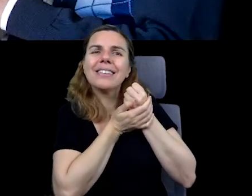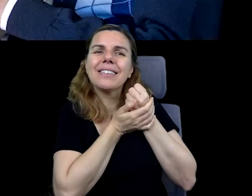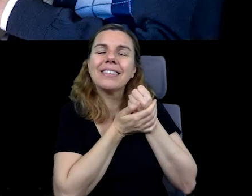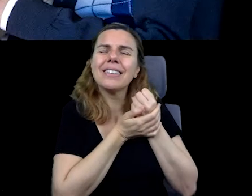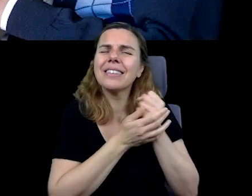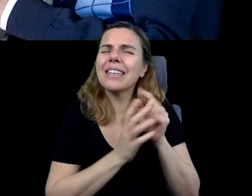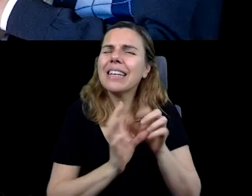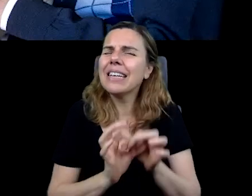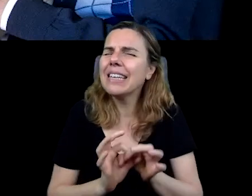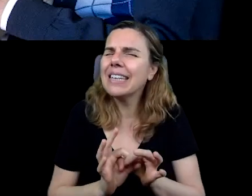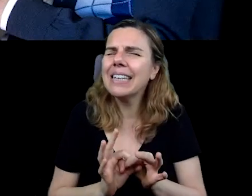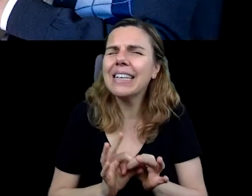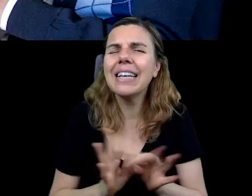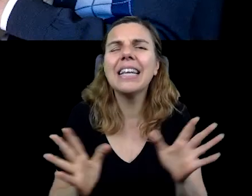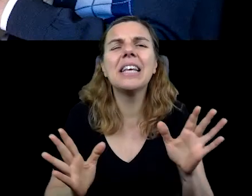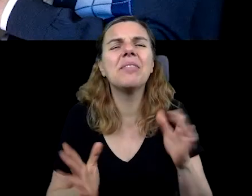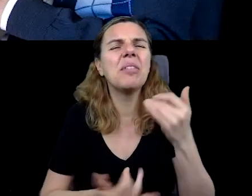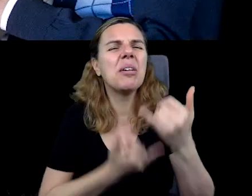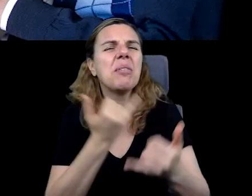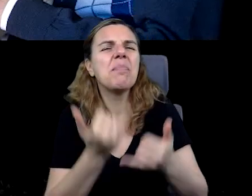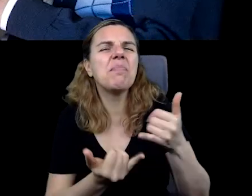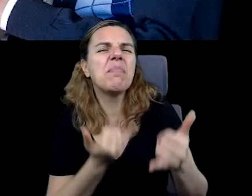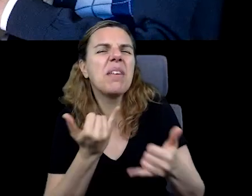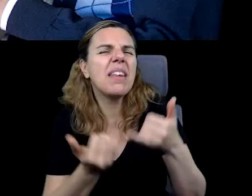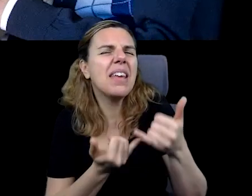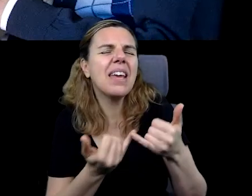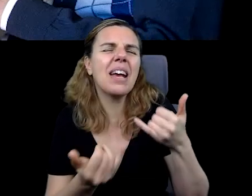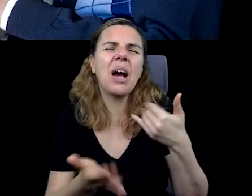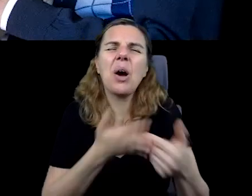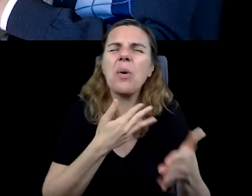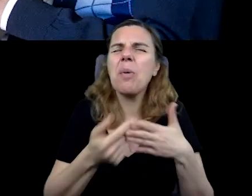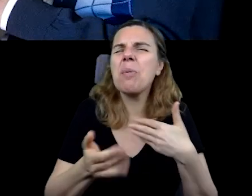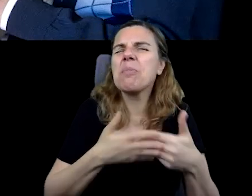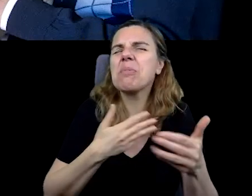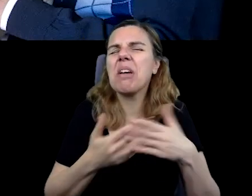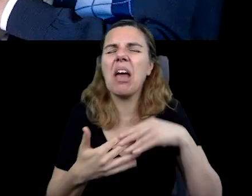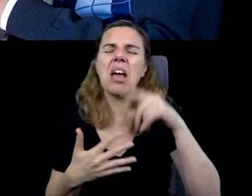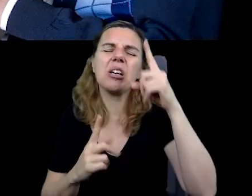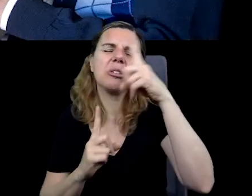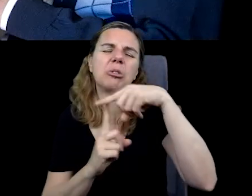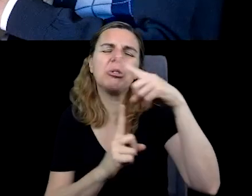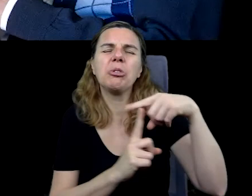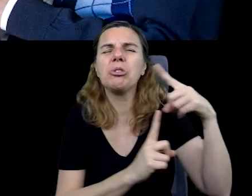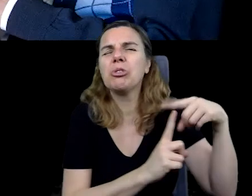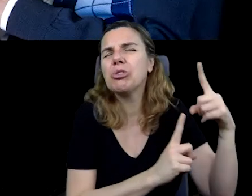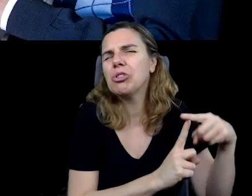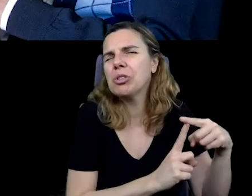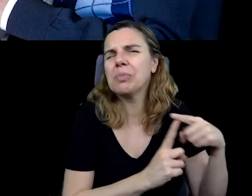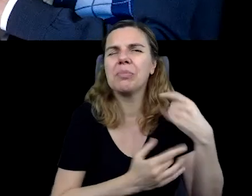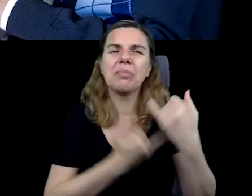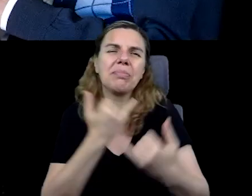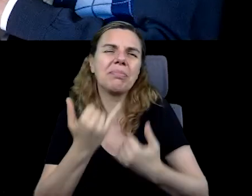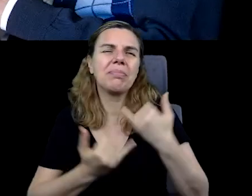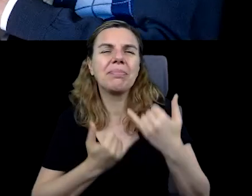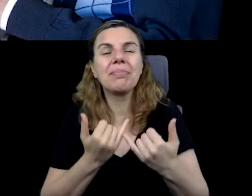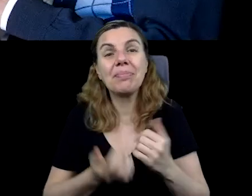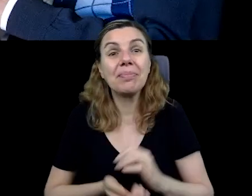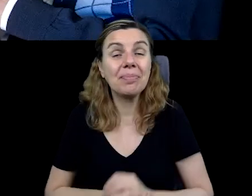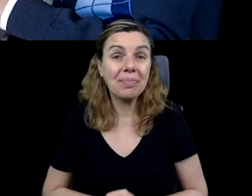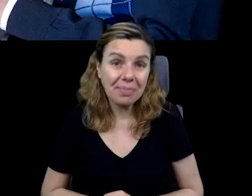Deixe que jogue a peteca, pulha amarelinho que jogue pião.